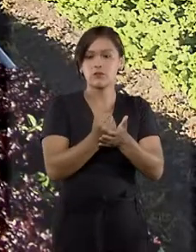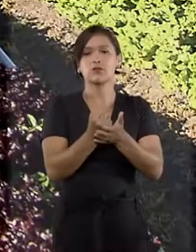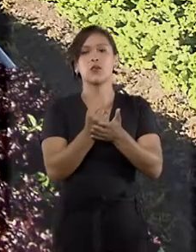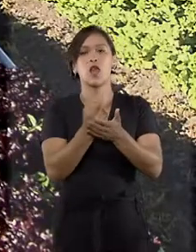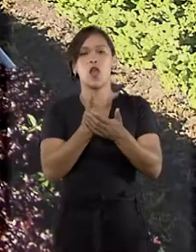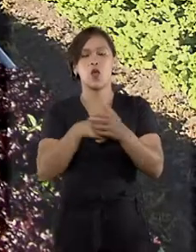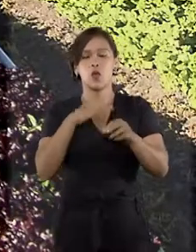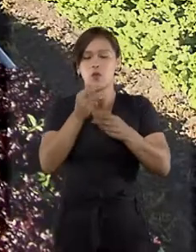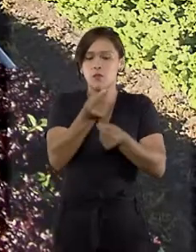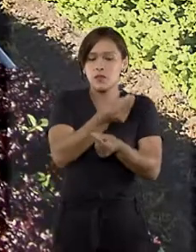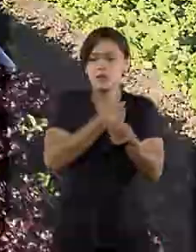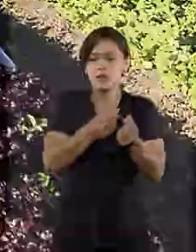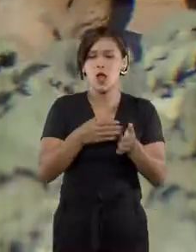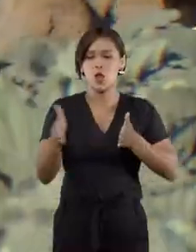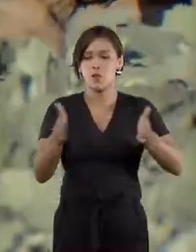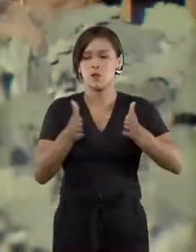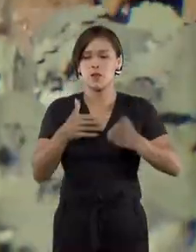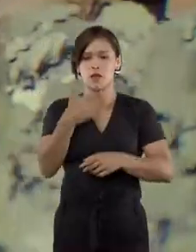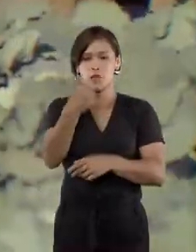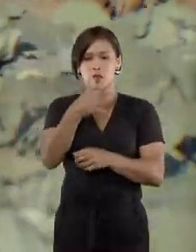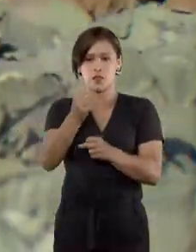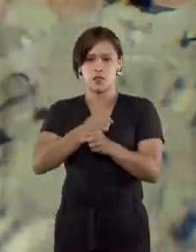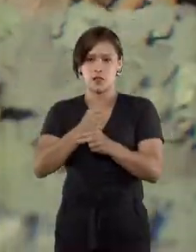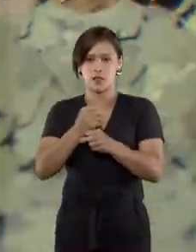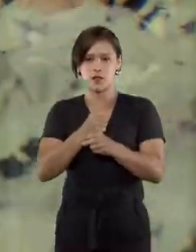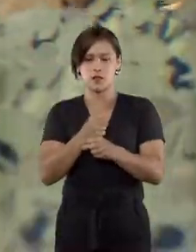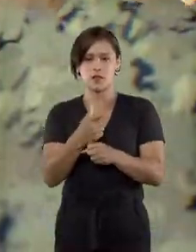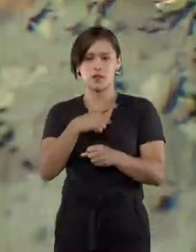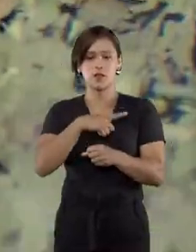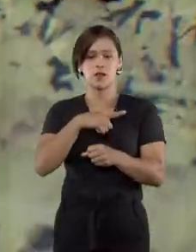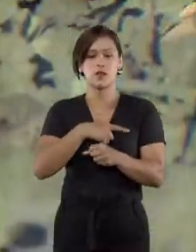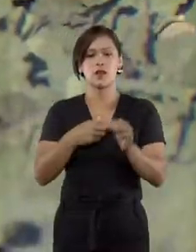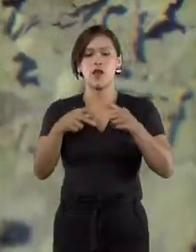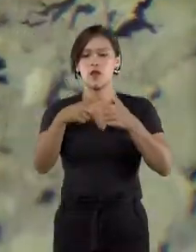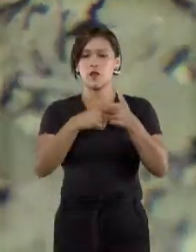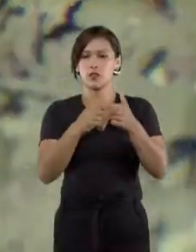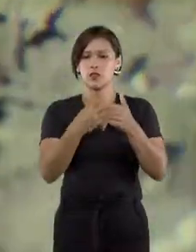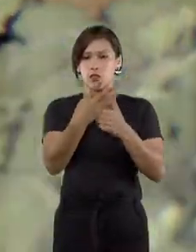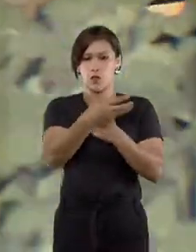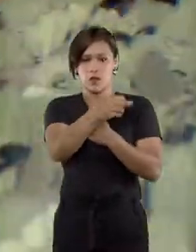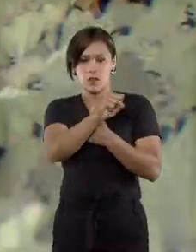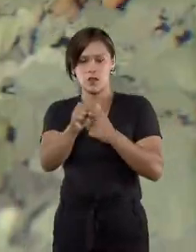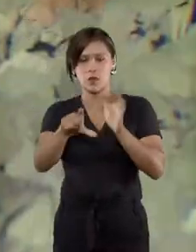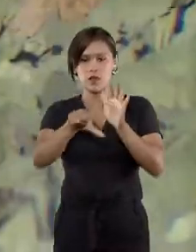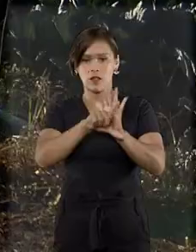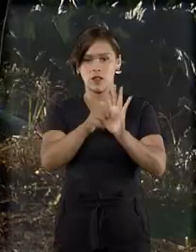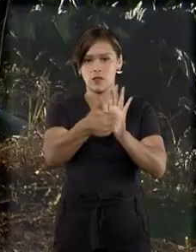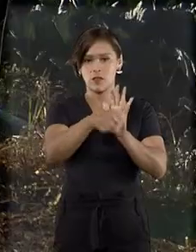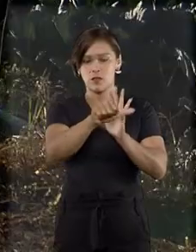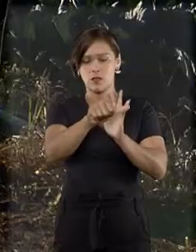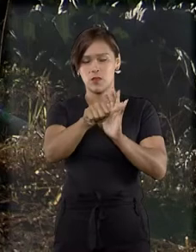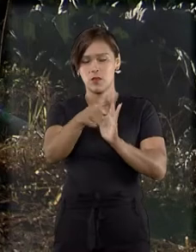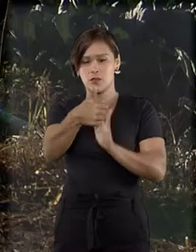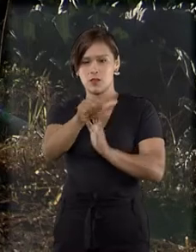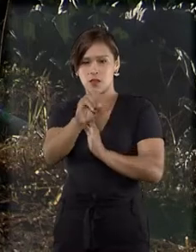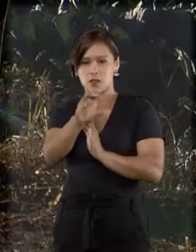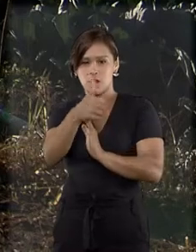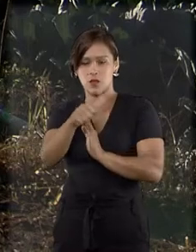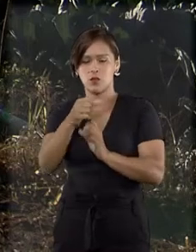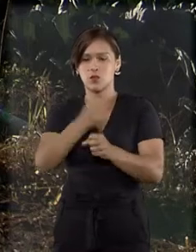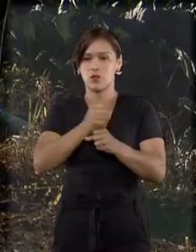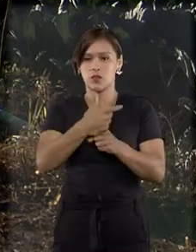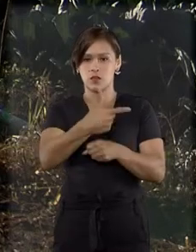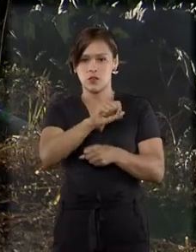junta comercial para cumprir o prazo mínimo de dois anos, exigido pelo artigo 48 da Lei nº.101, de